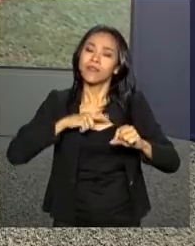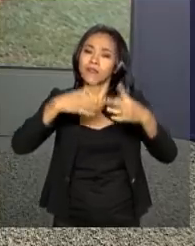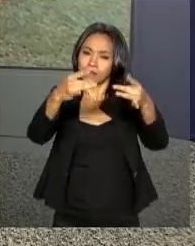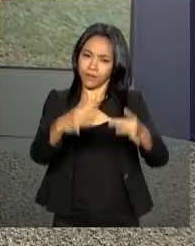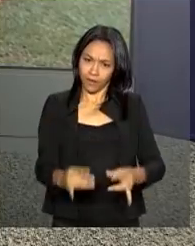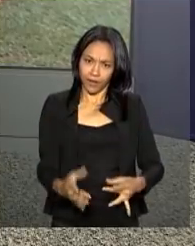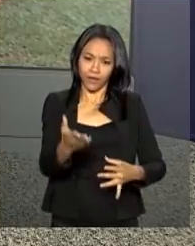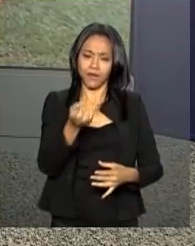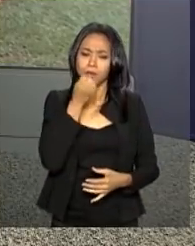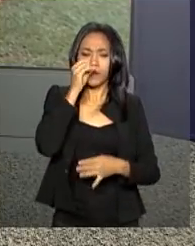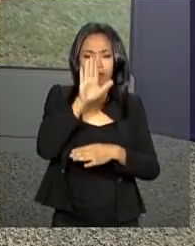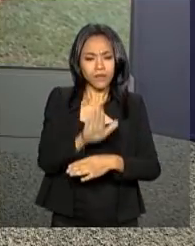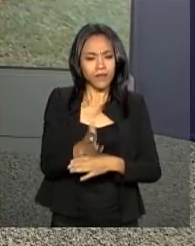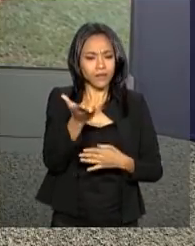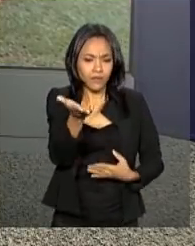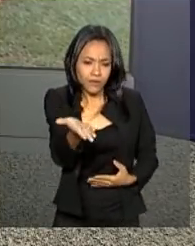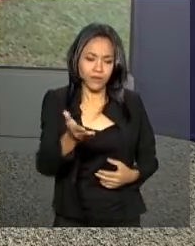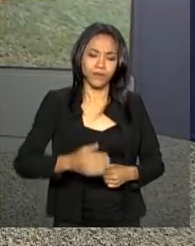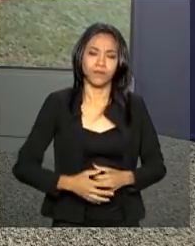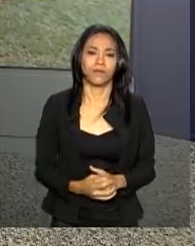Olá, Márcia, boa tarde.